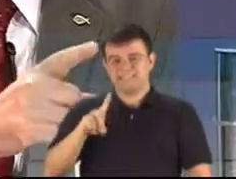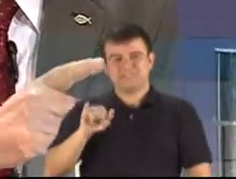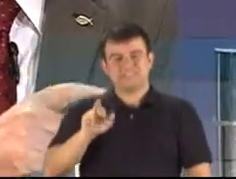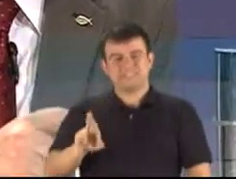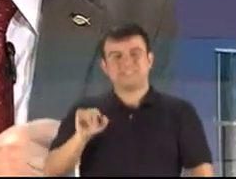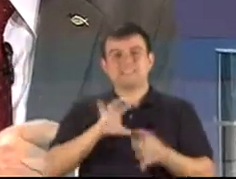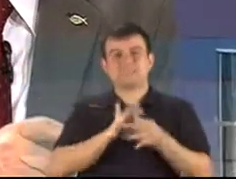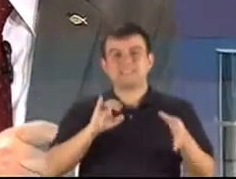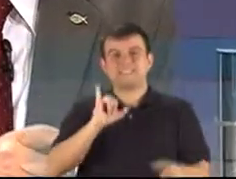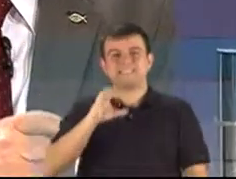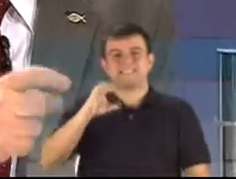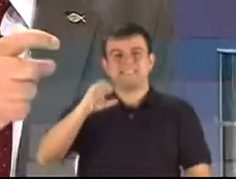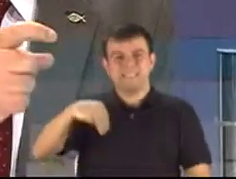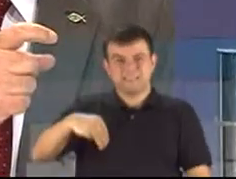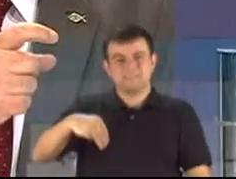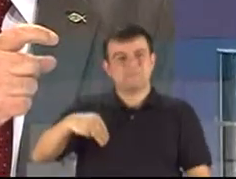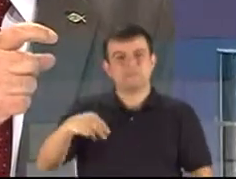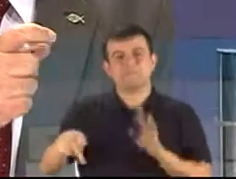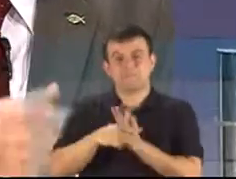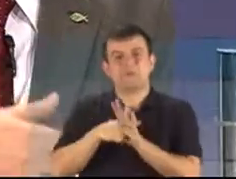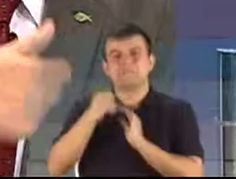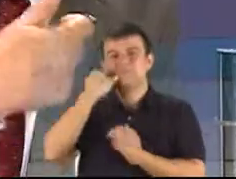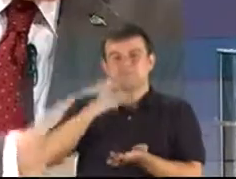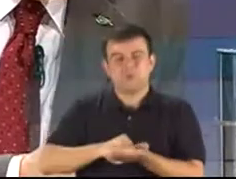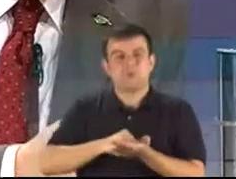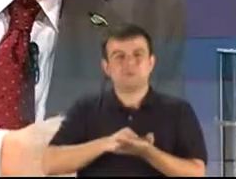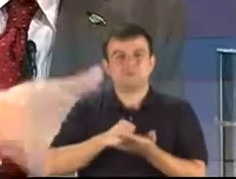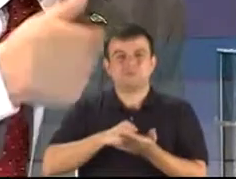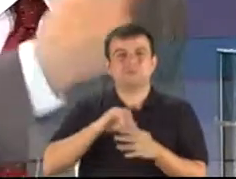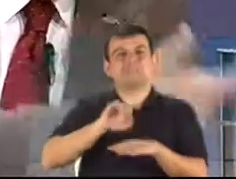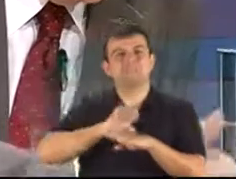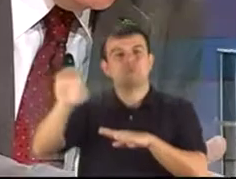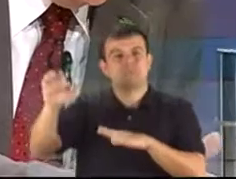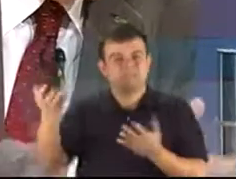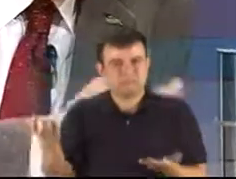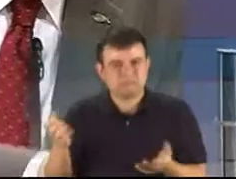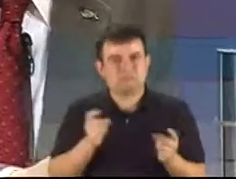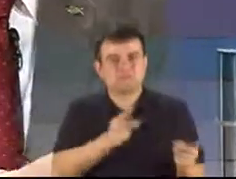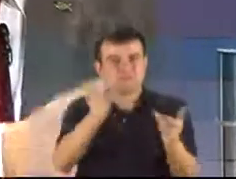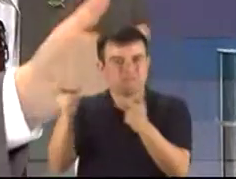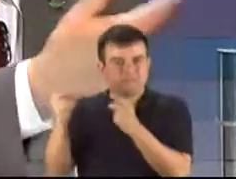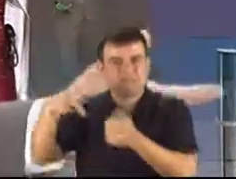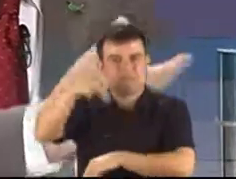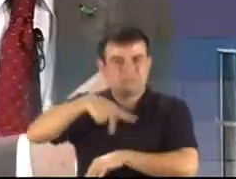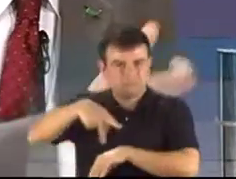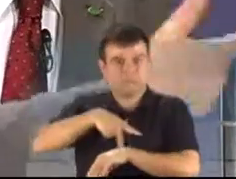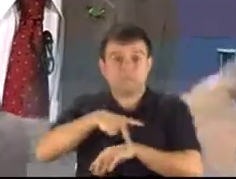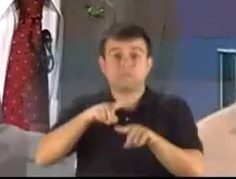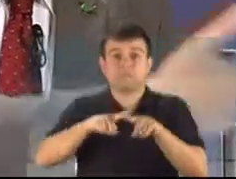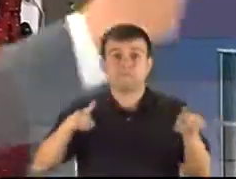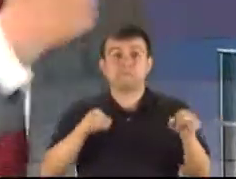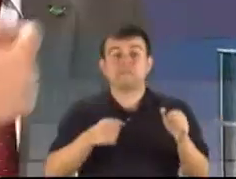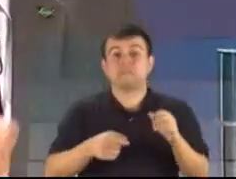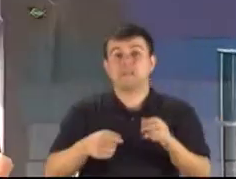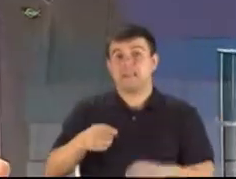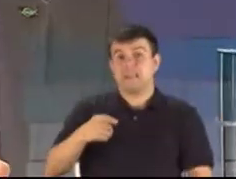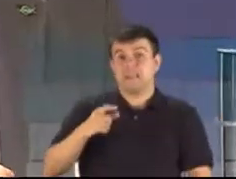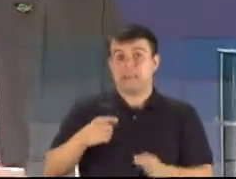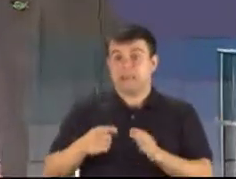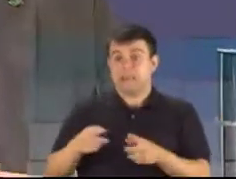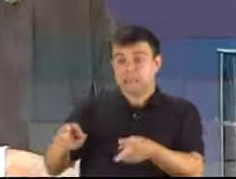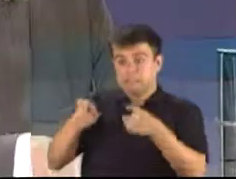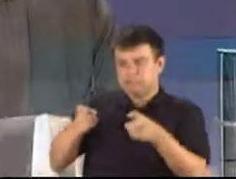ICM das exportações. Ele nos cobra, desconta, recebe antecipado o nosso dinheiro e depois nos